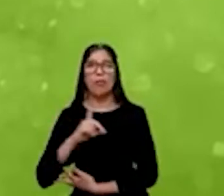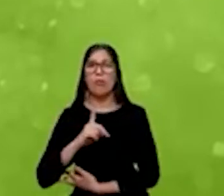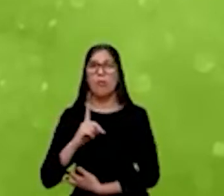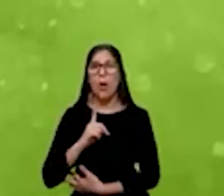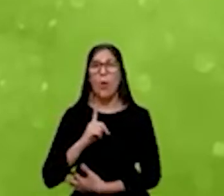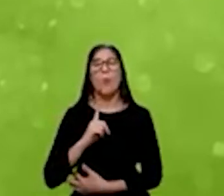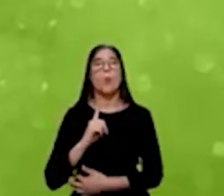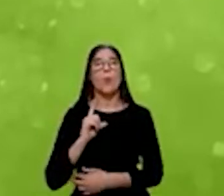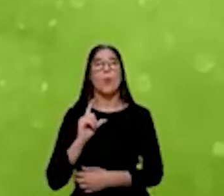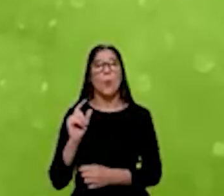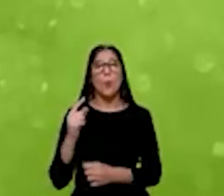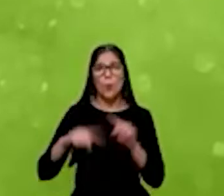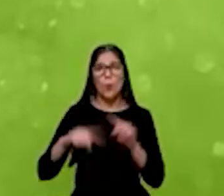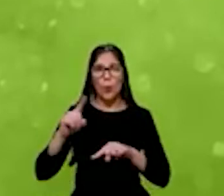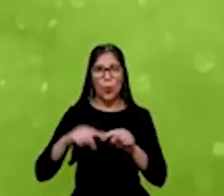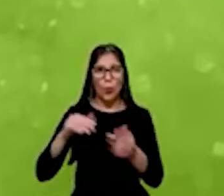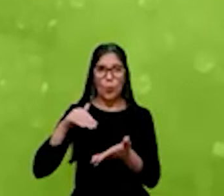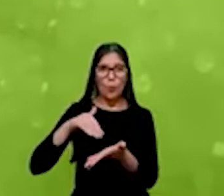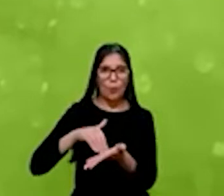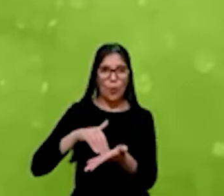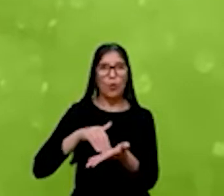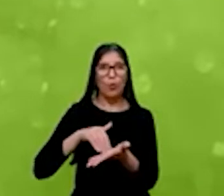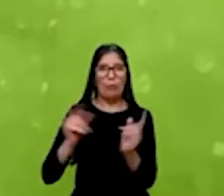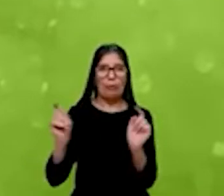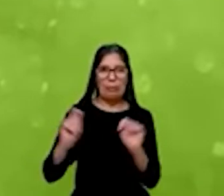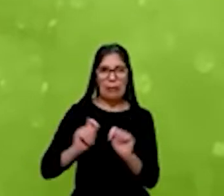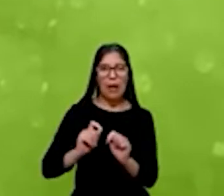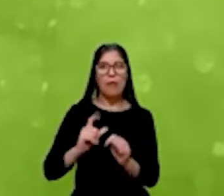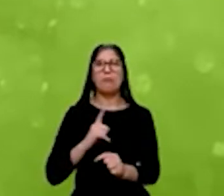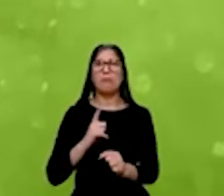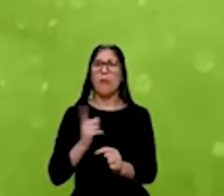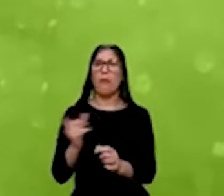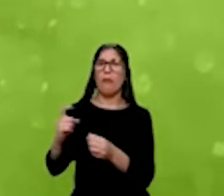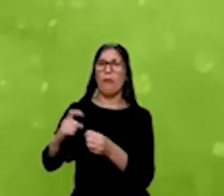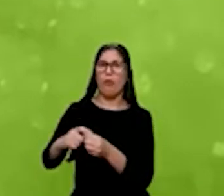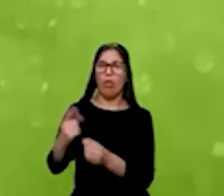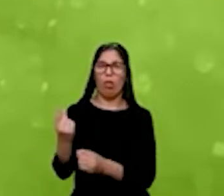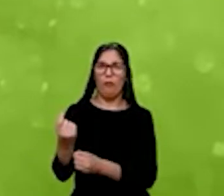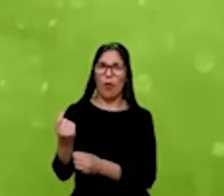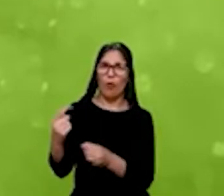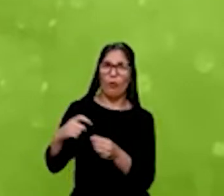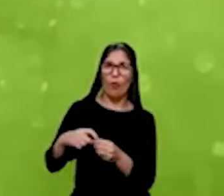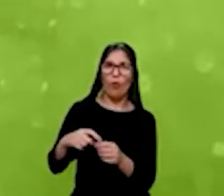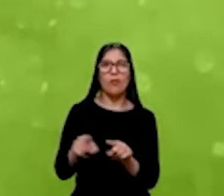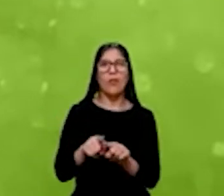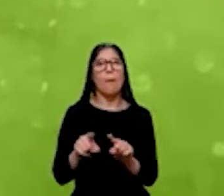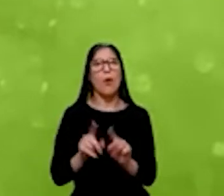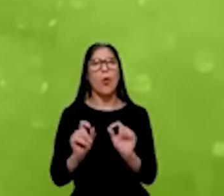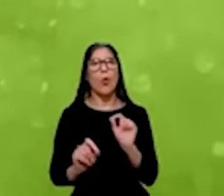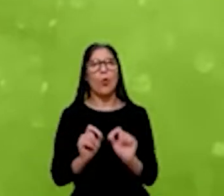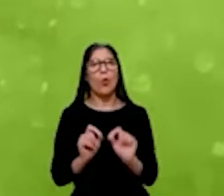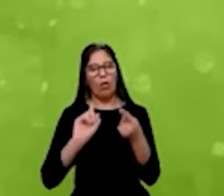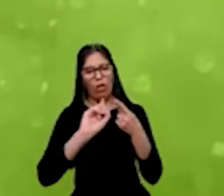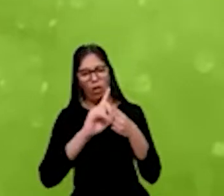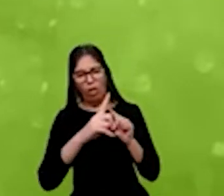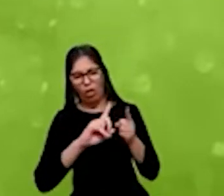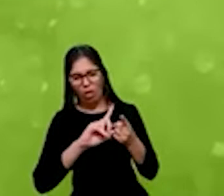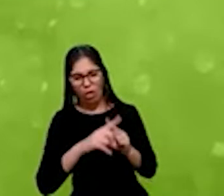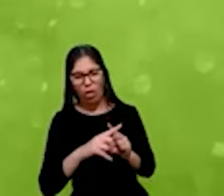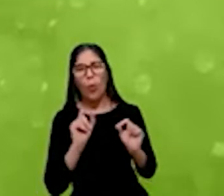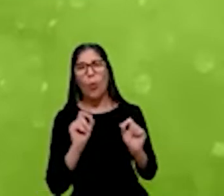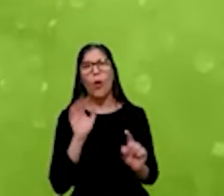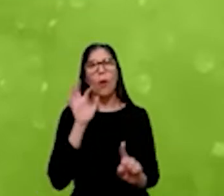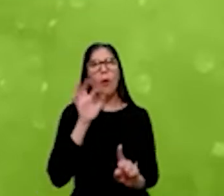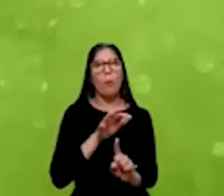viável hoje em dia, não só pelo retorno financeiro, mas quando a gente converge. Impacto, o que é impacto? O